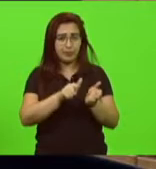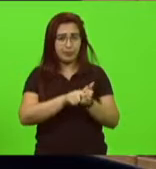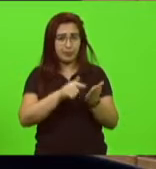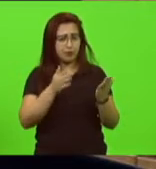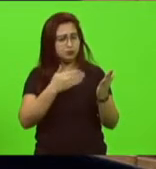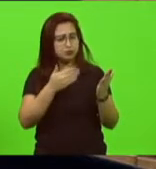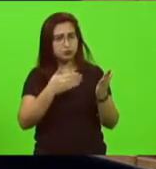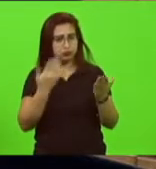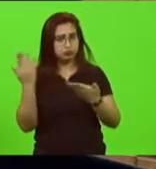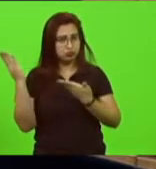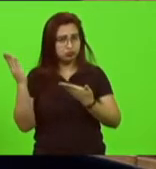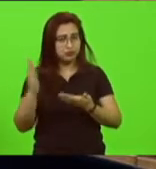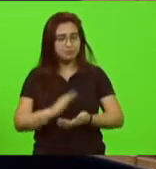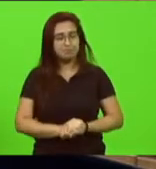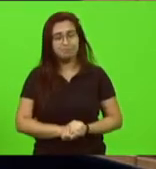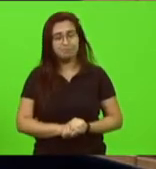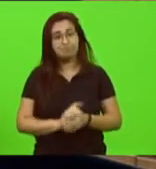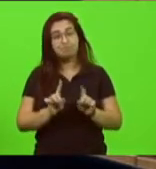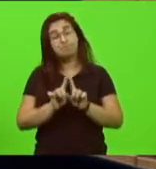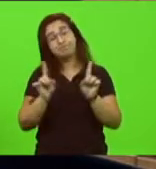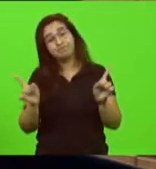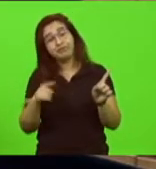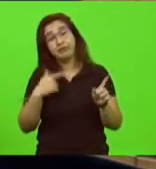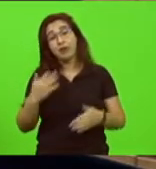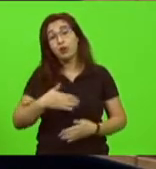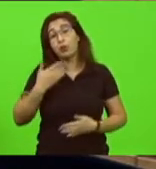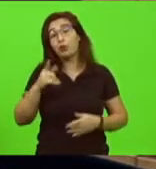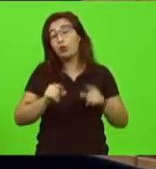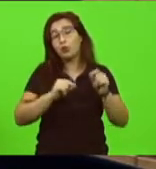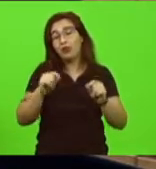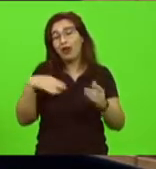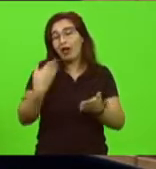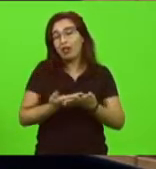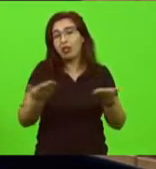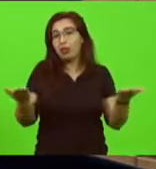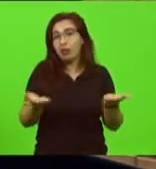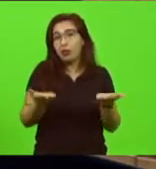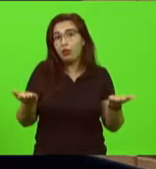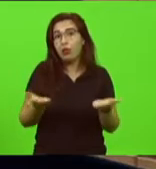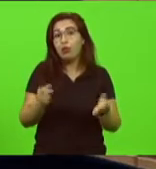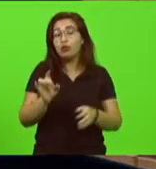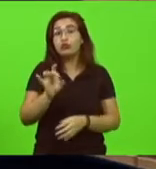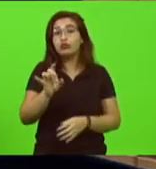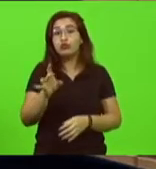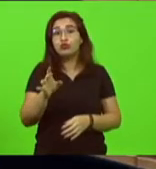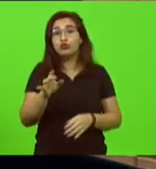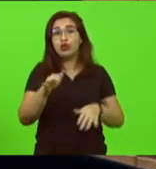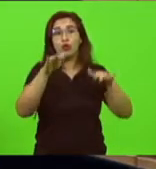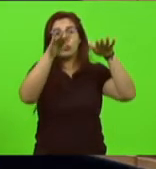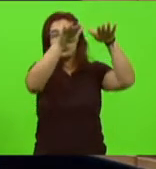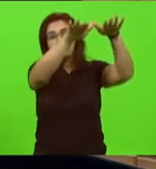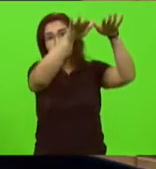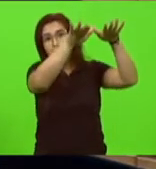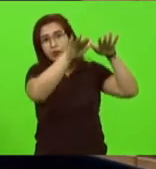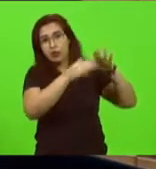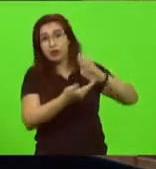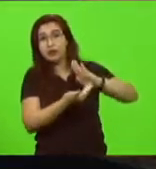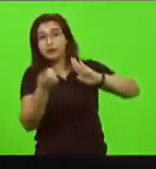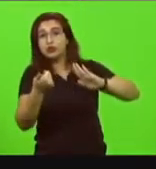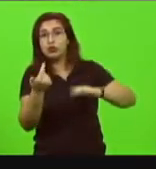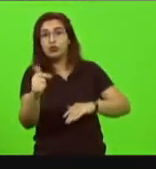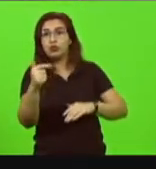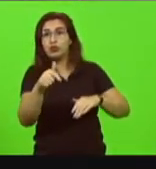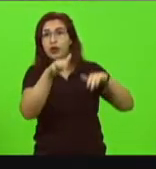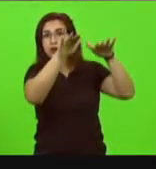mas qual não é a surpresa que até o presente momento só foi tirado o telhado lá agora está sem telhado já